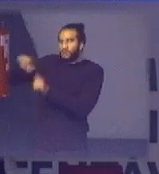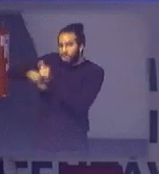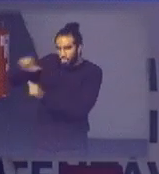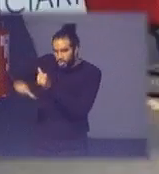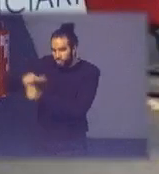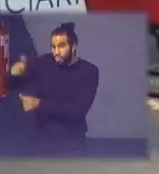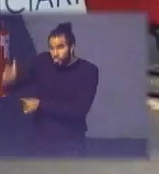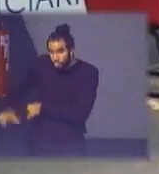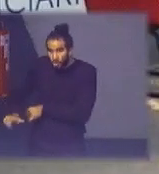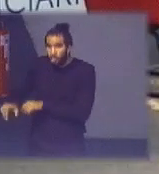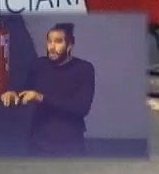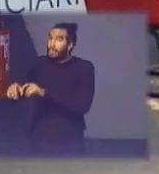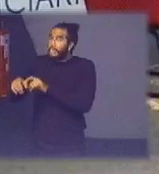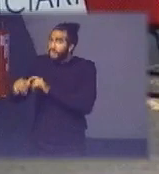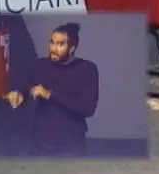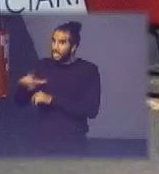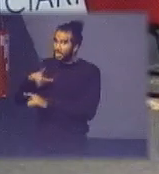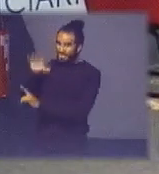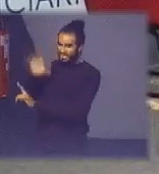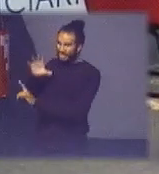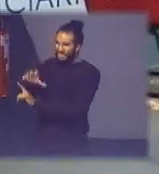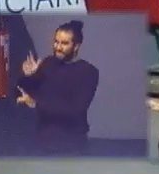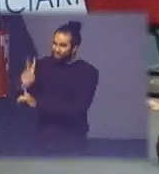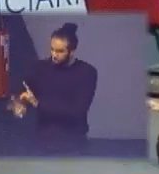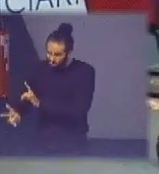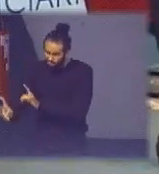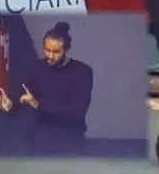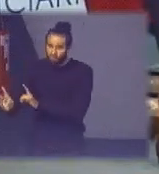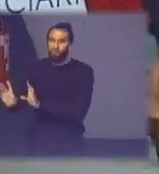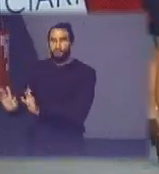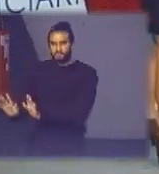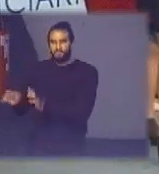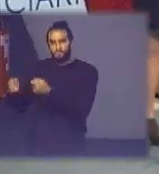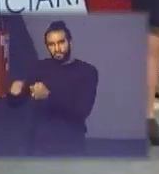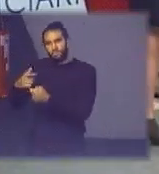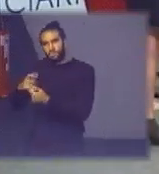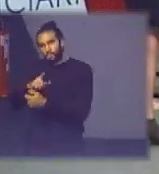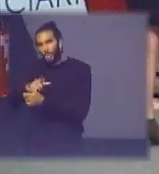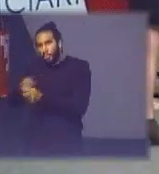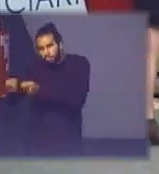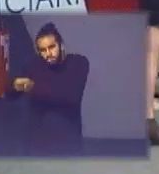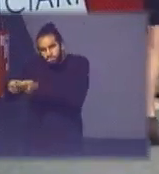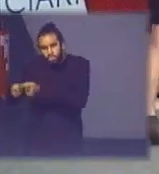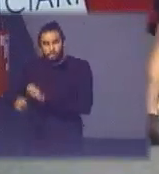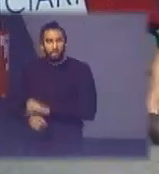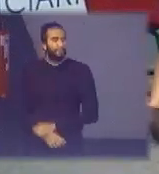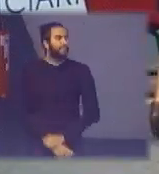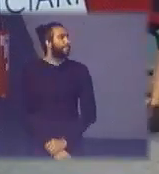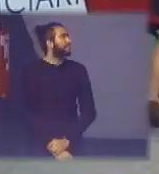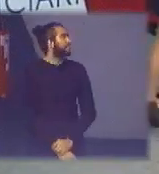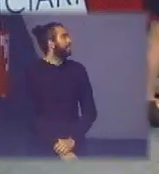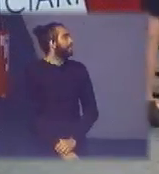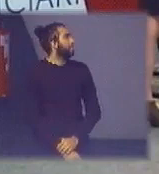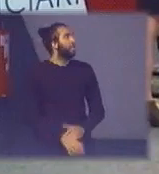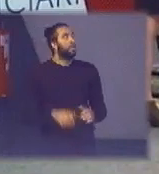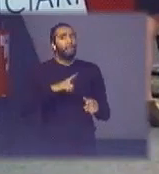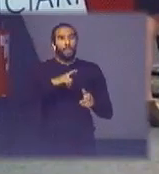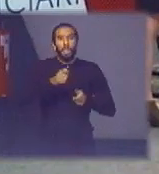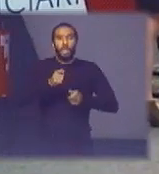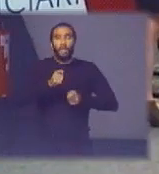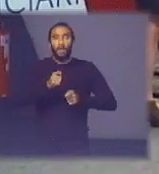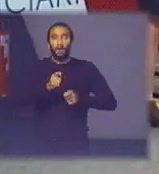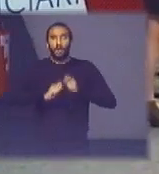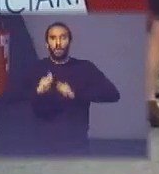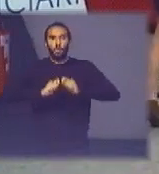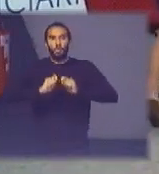desde que ele não seja impactado sucessivamente mais um por favor aqui eu destaco então no ciclo da economia circular os novos